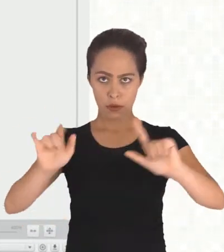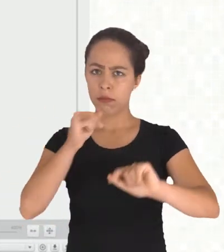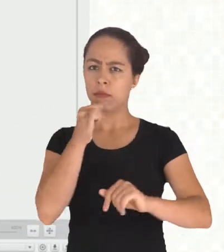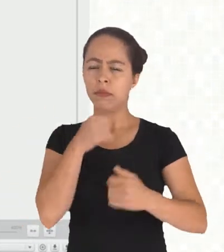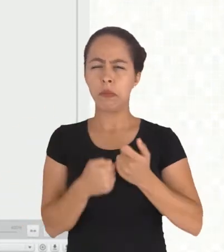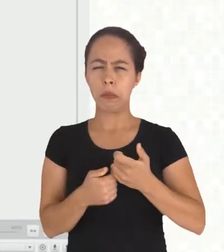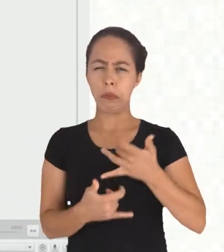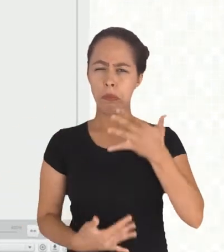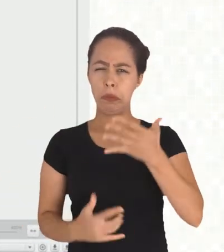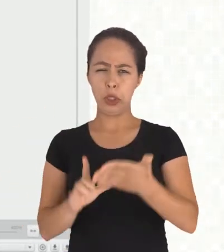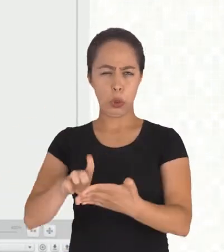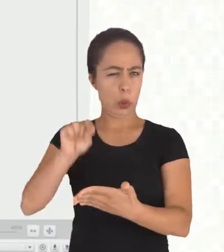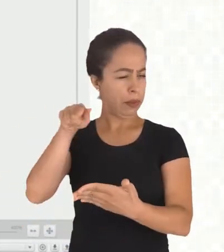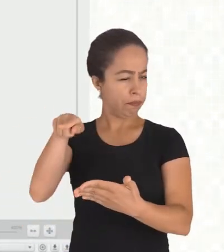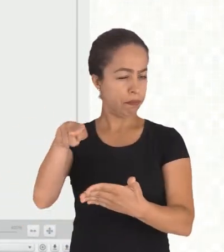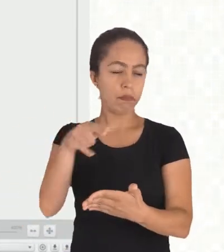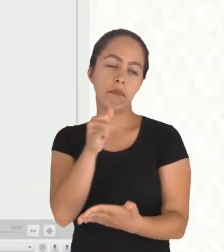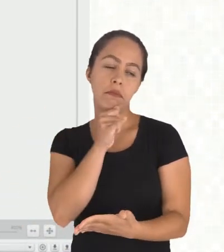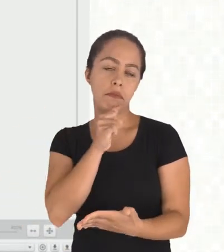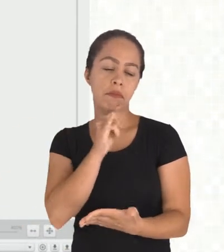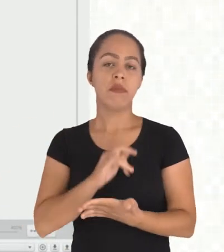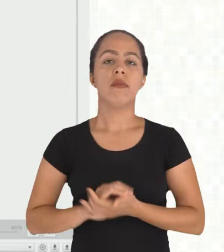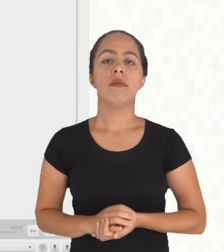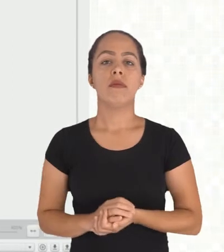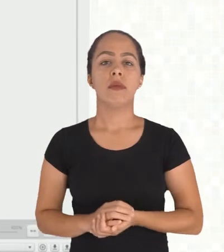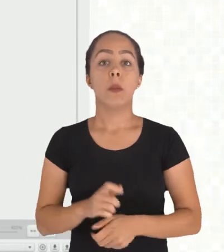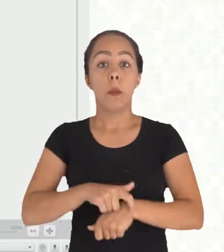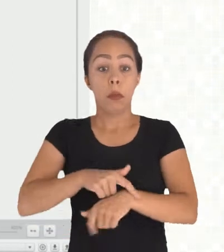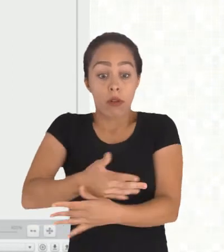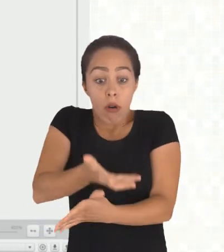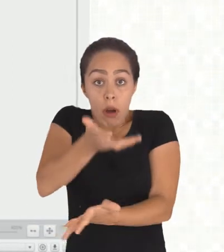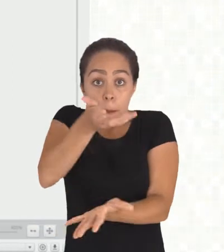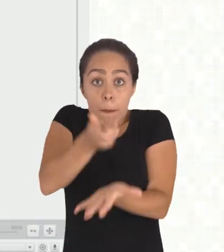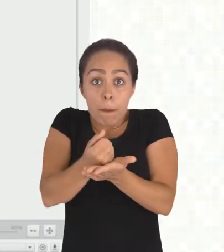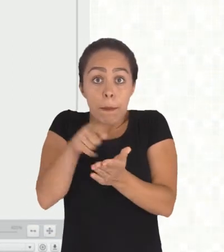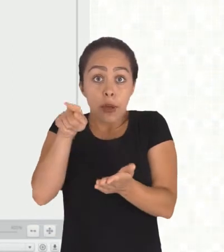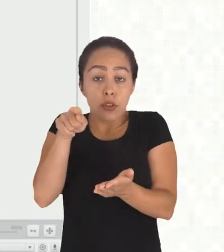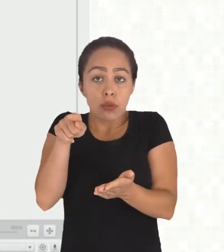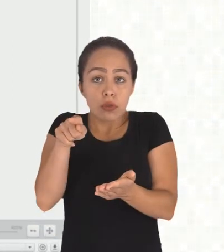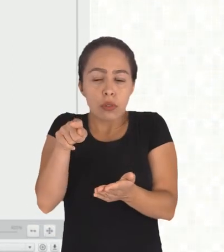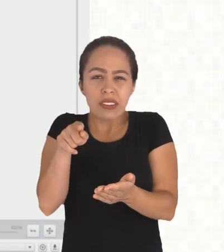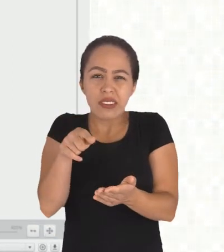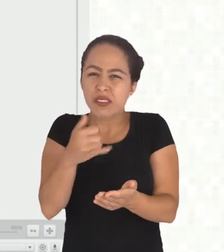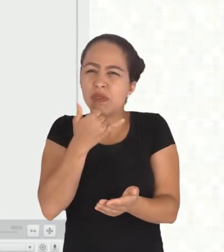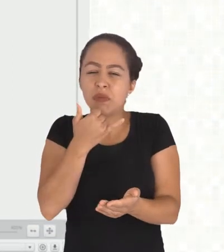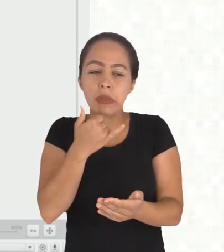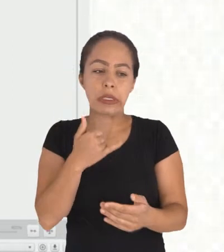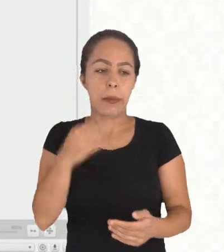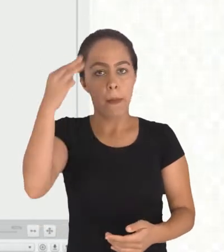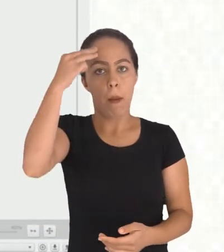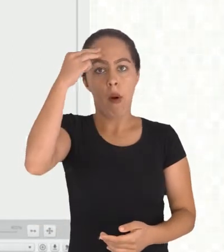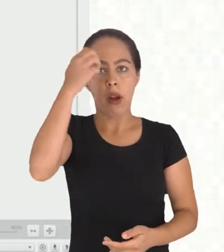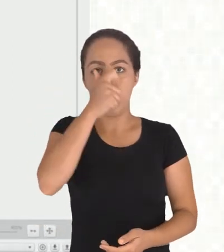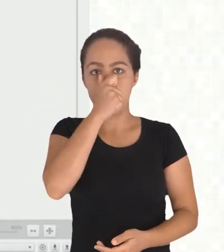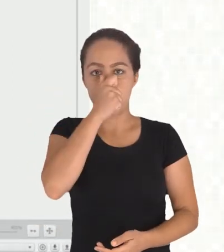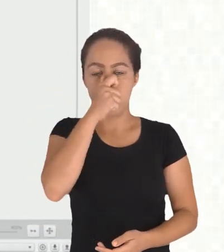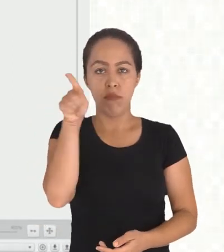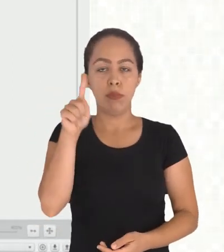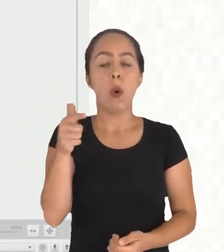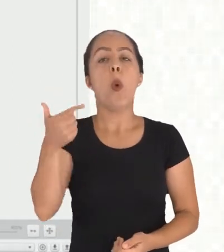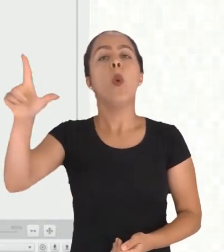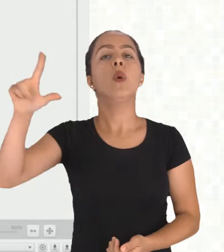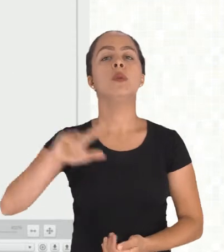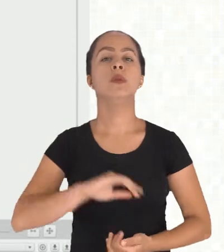selecionar e carregar o seu arquivo vai aparecer aqui então por exemplo digamos que eu selecione um arquivo qualquer aqui certo?